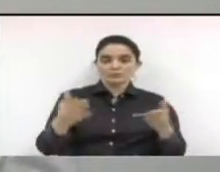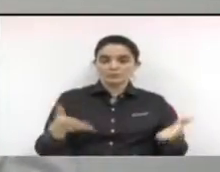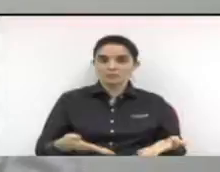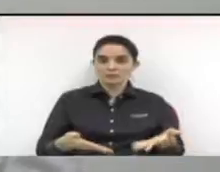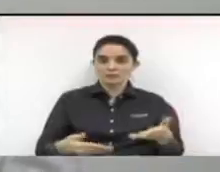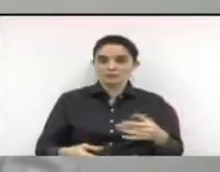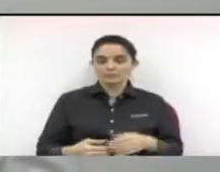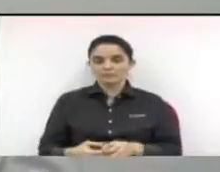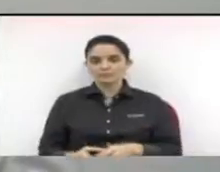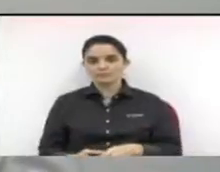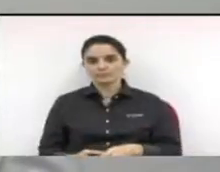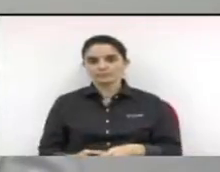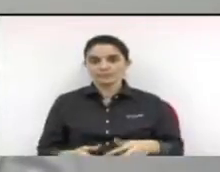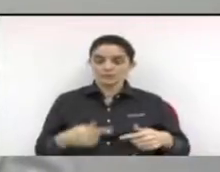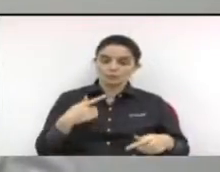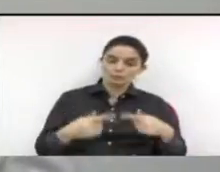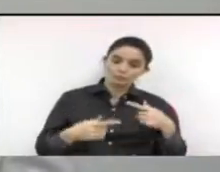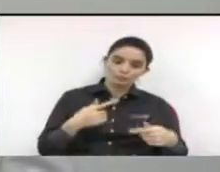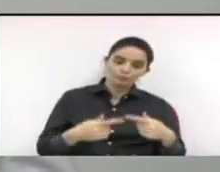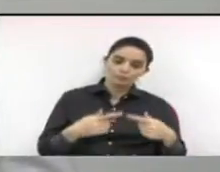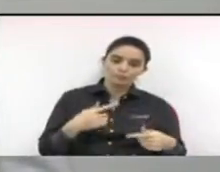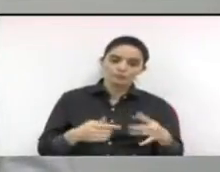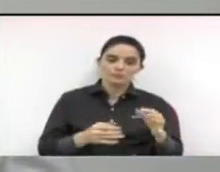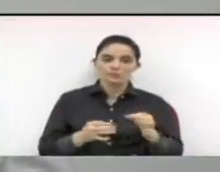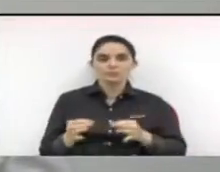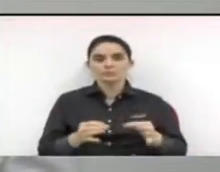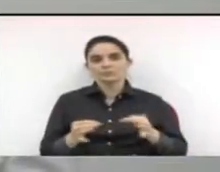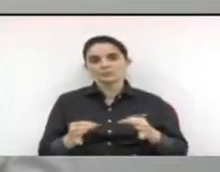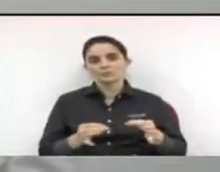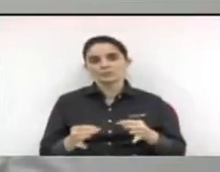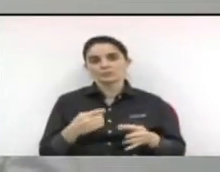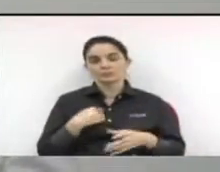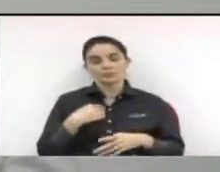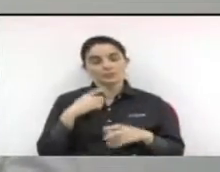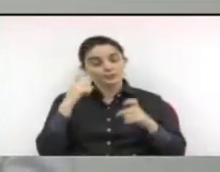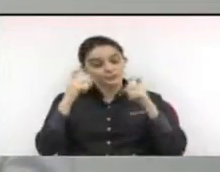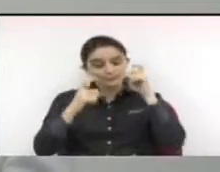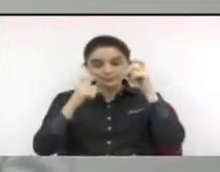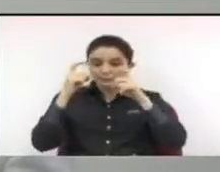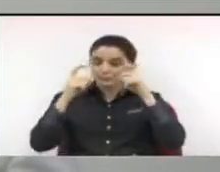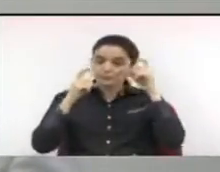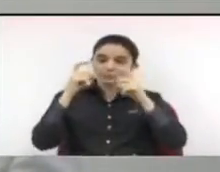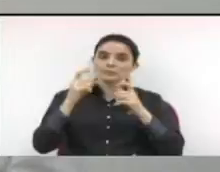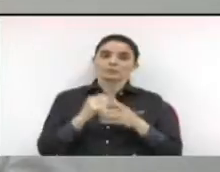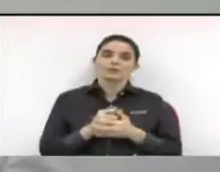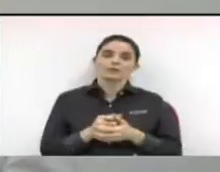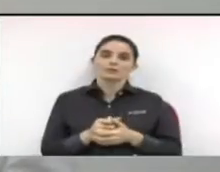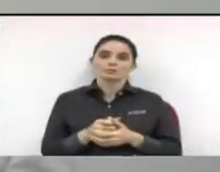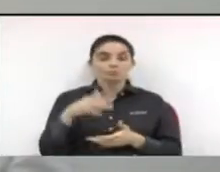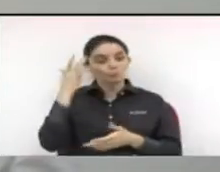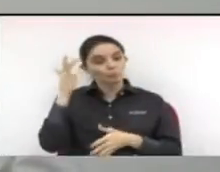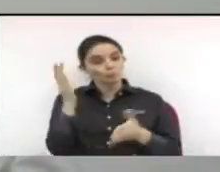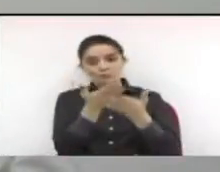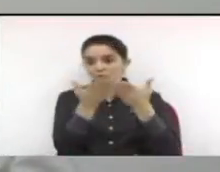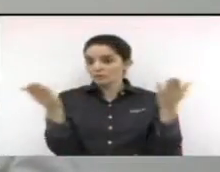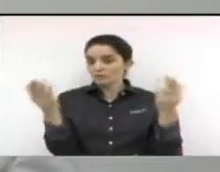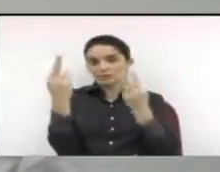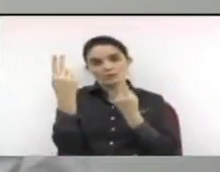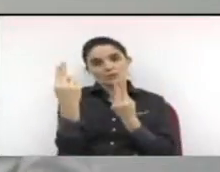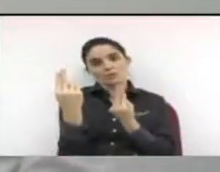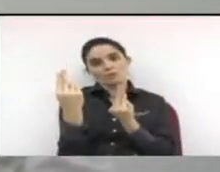projeto. Mas eu confesso para vocês que eu tenho essa preocupação, não sei se é a preocupação de todos vocês,